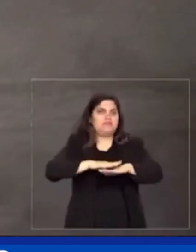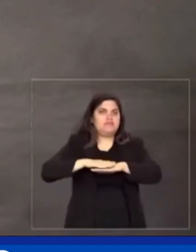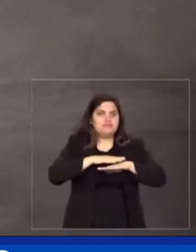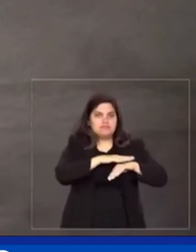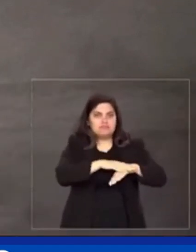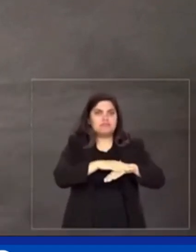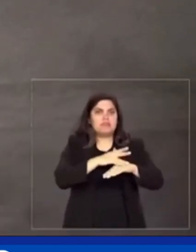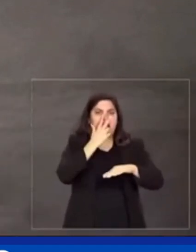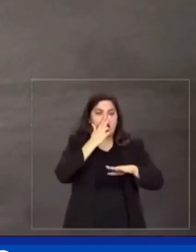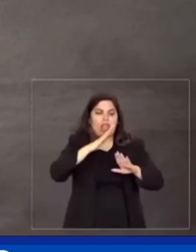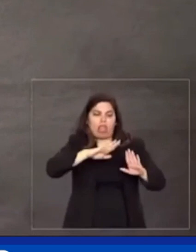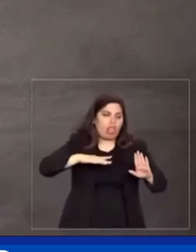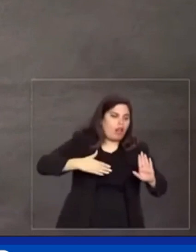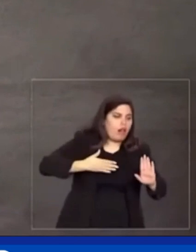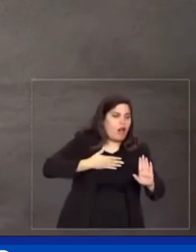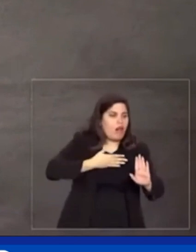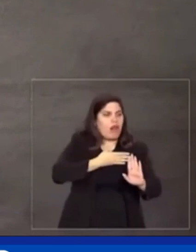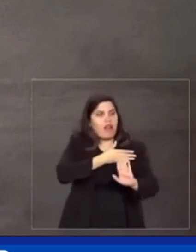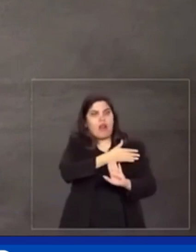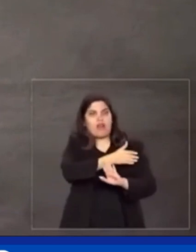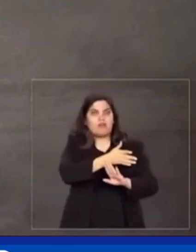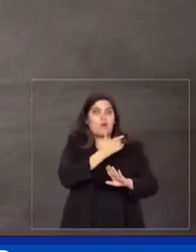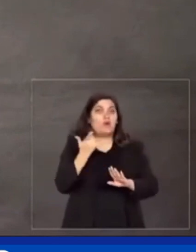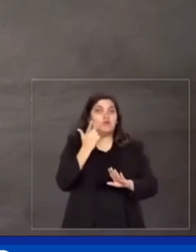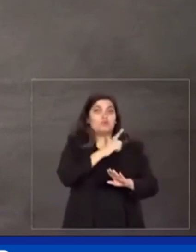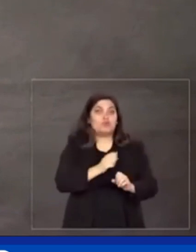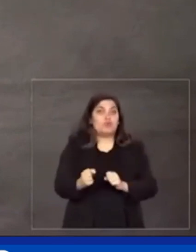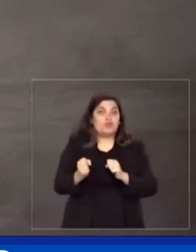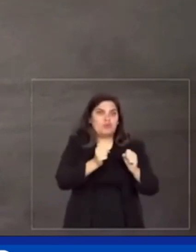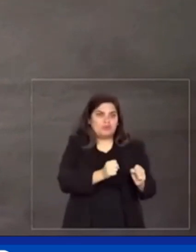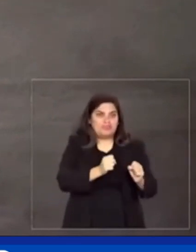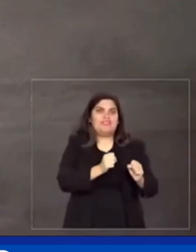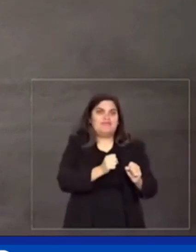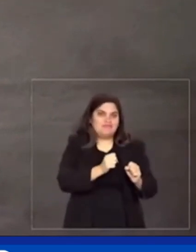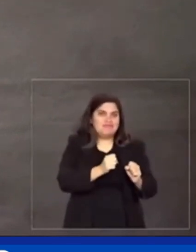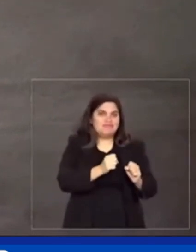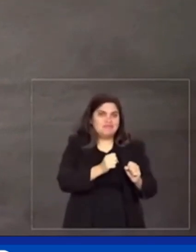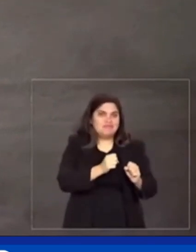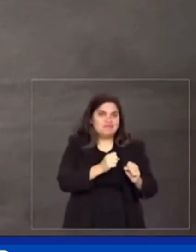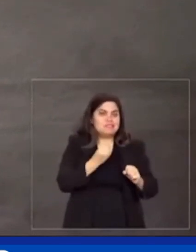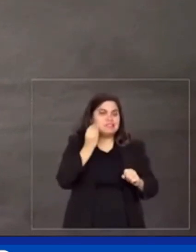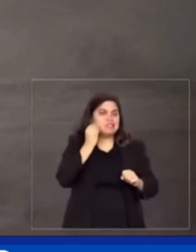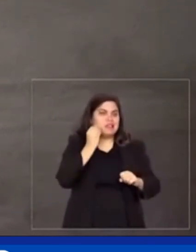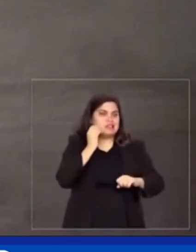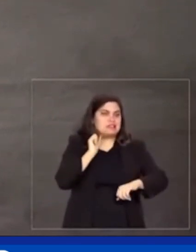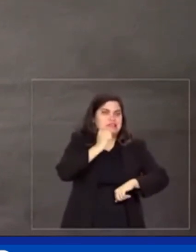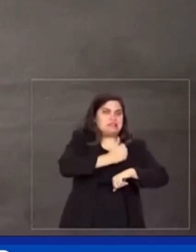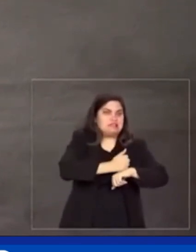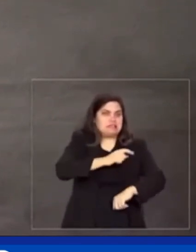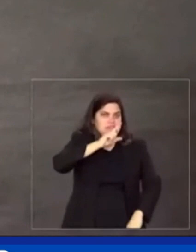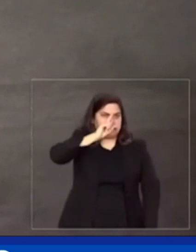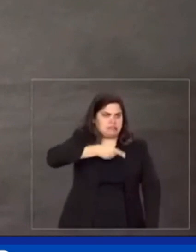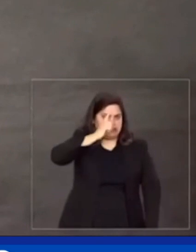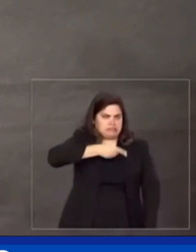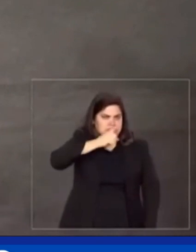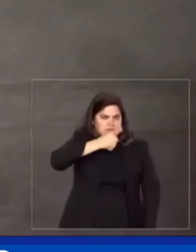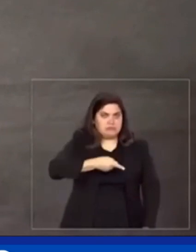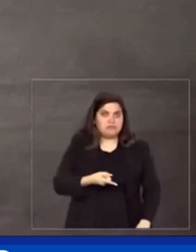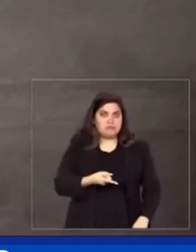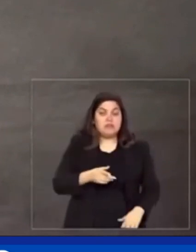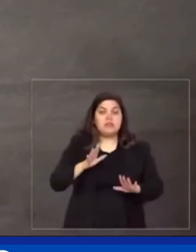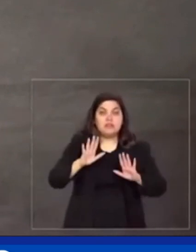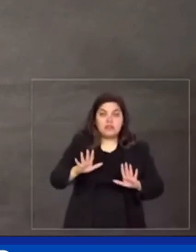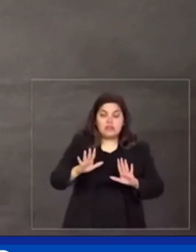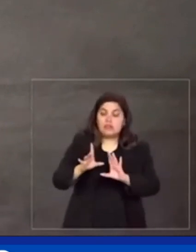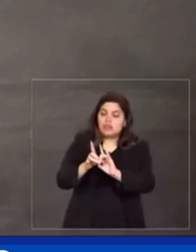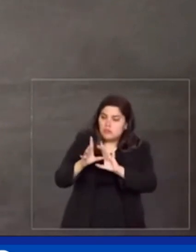como atalho para chegar ao poder e instaurar o autoritarismo. A democracia só tem sentido e será